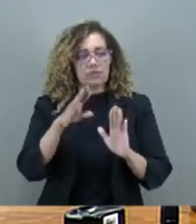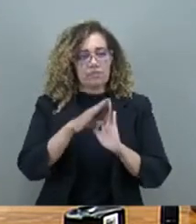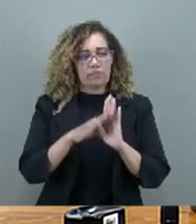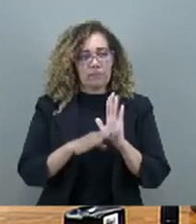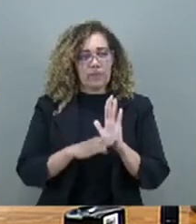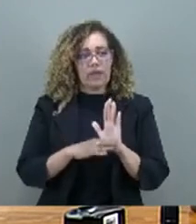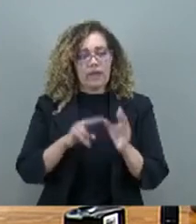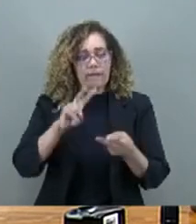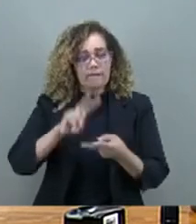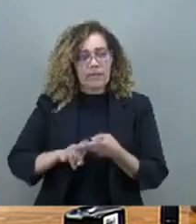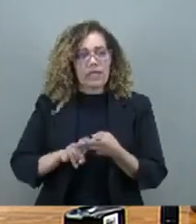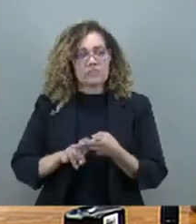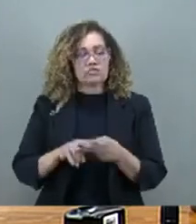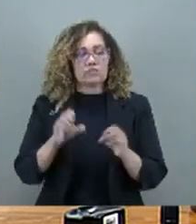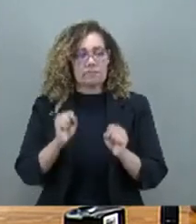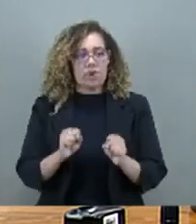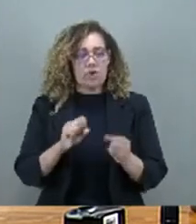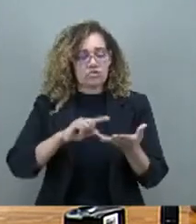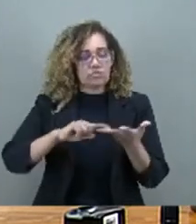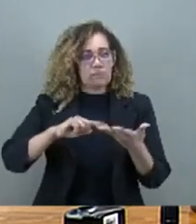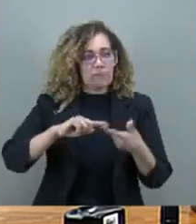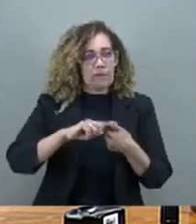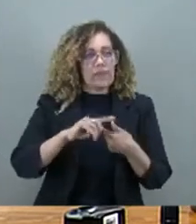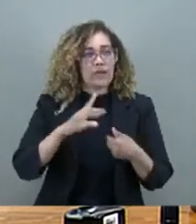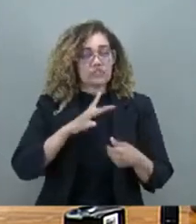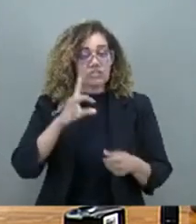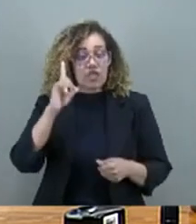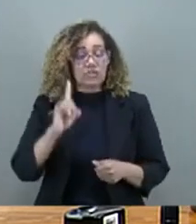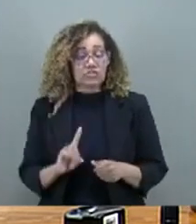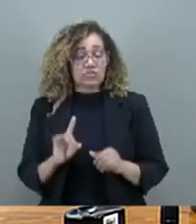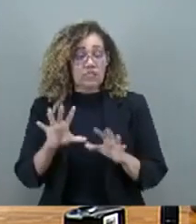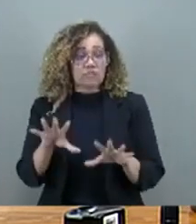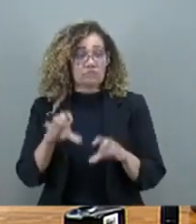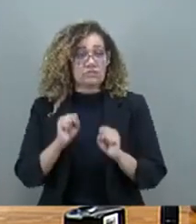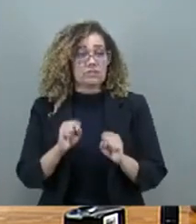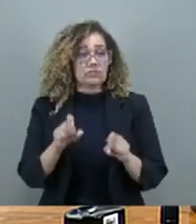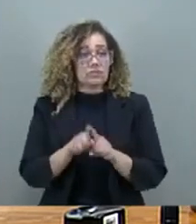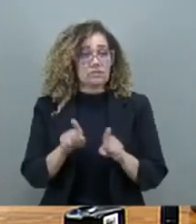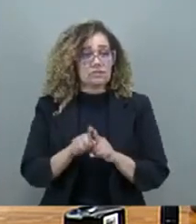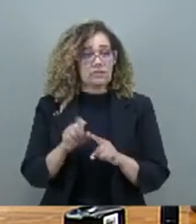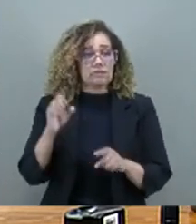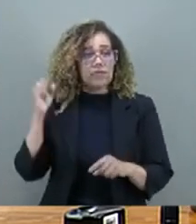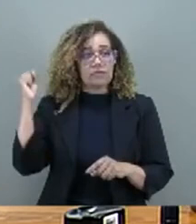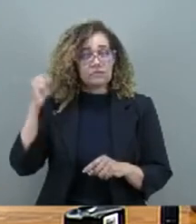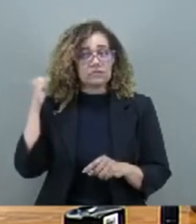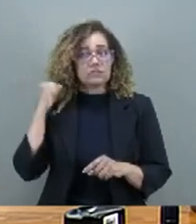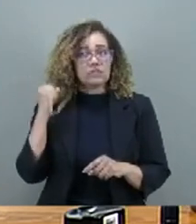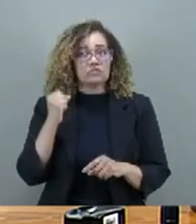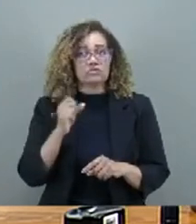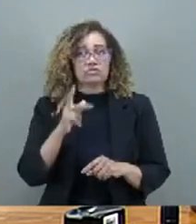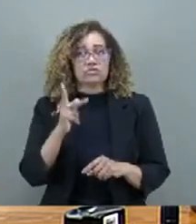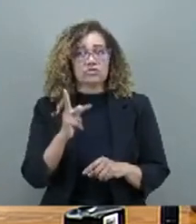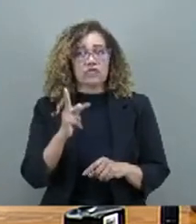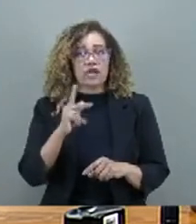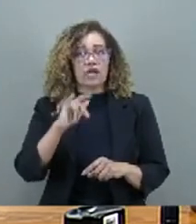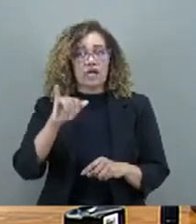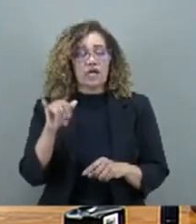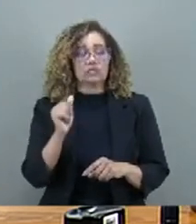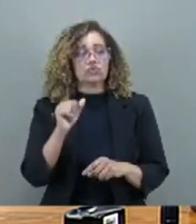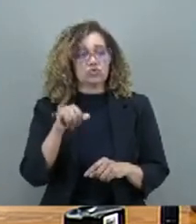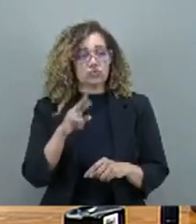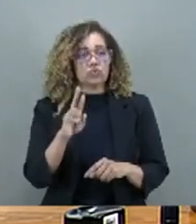feita por todas as formas em direitos admitidas. De autoria do nobre senador Jorge Cajuru e a